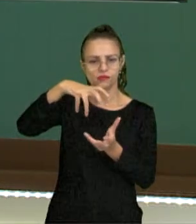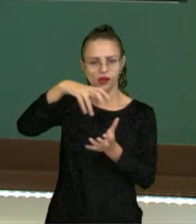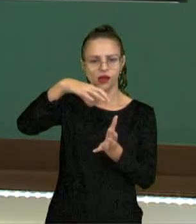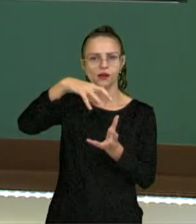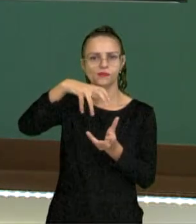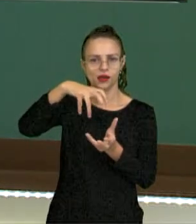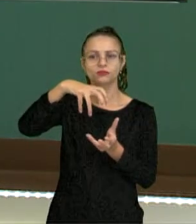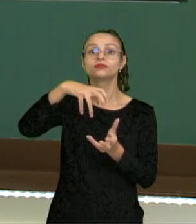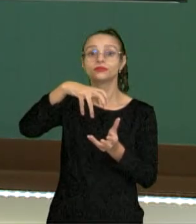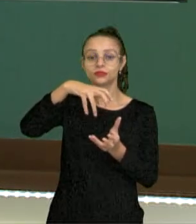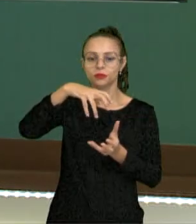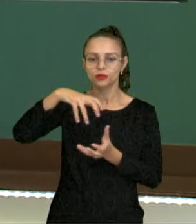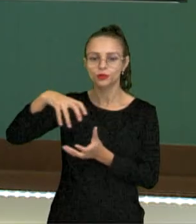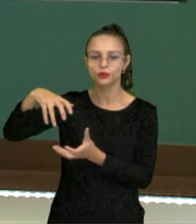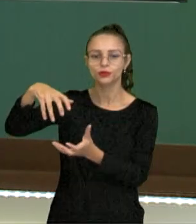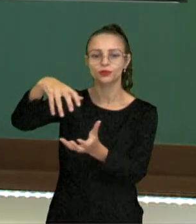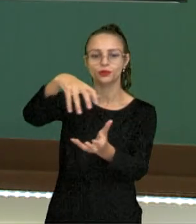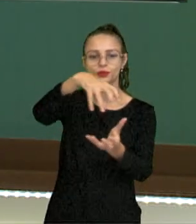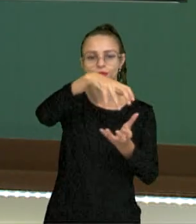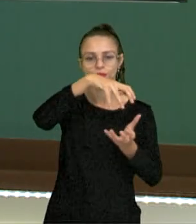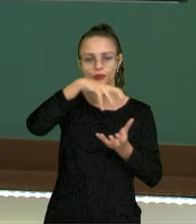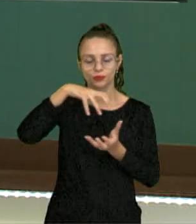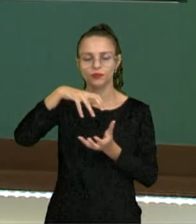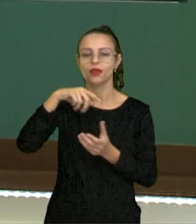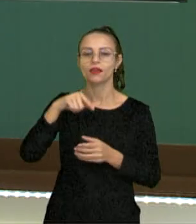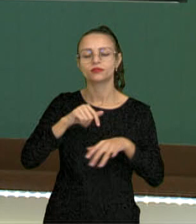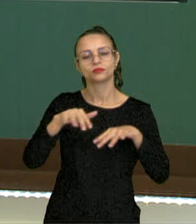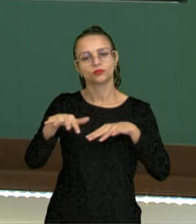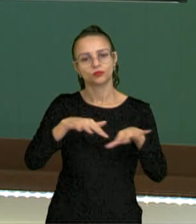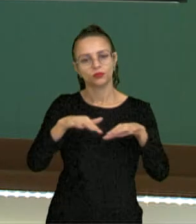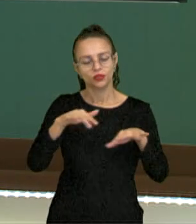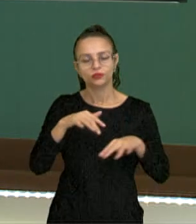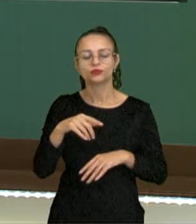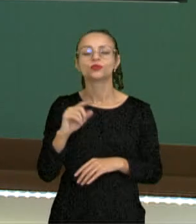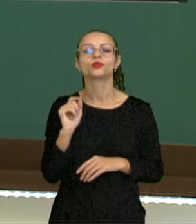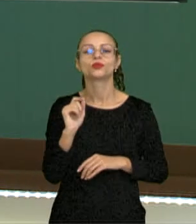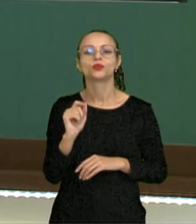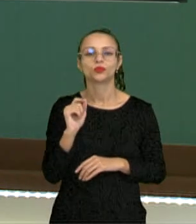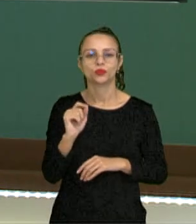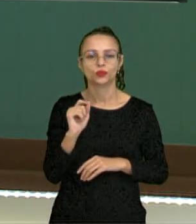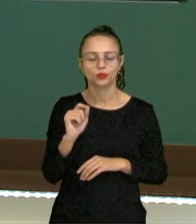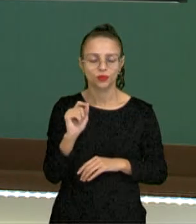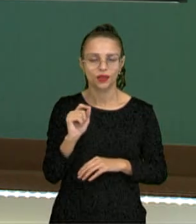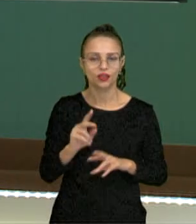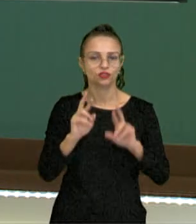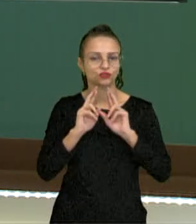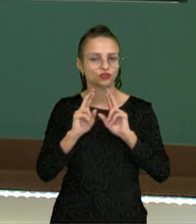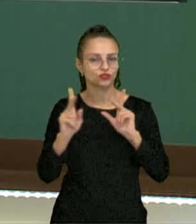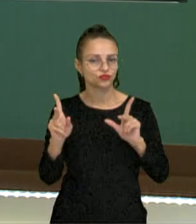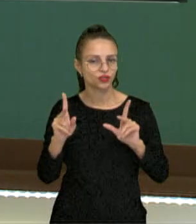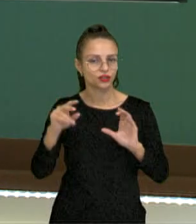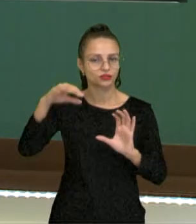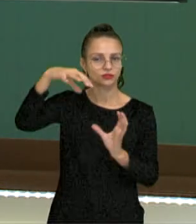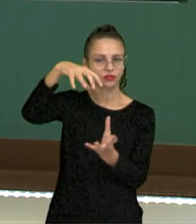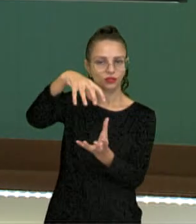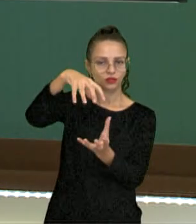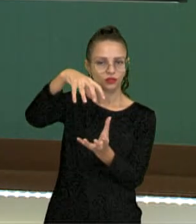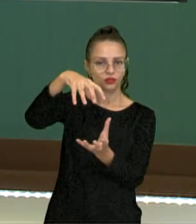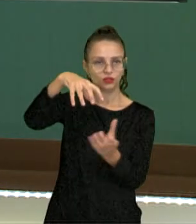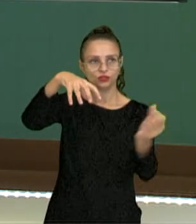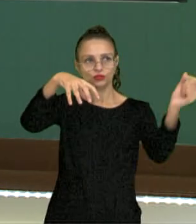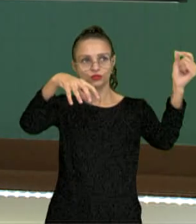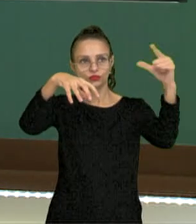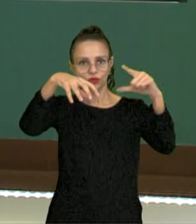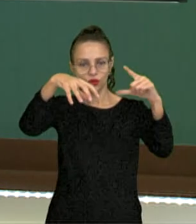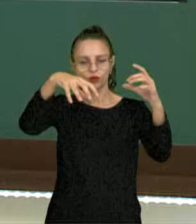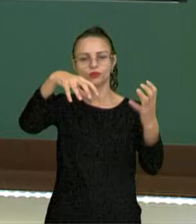do Sol. Toda essa movimentação vai possibilitar diferenças de aquecimento do Sol em